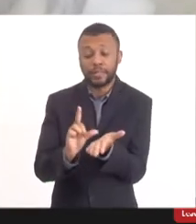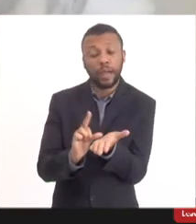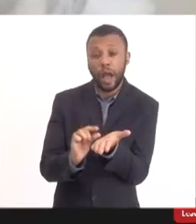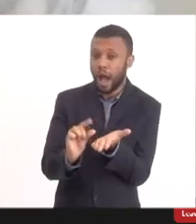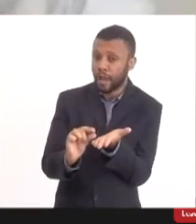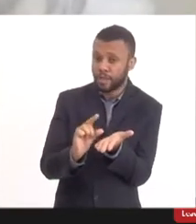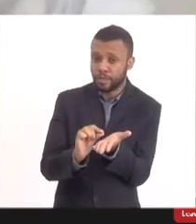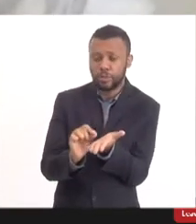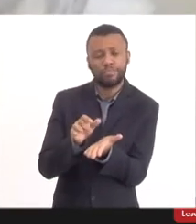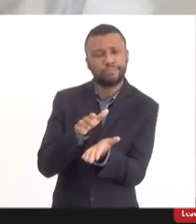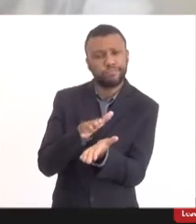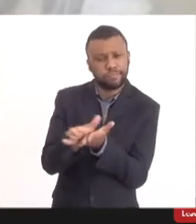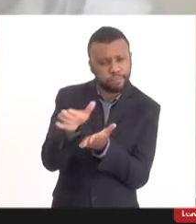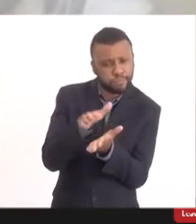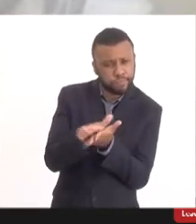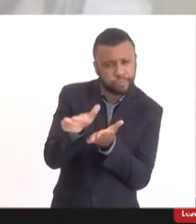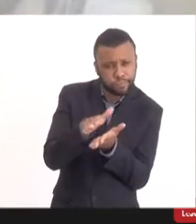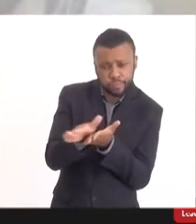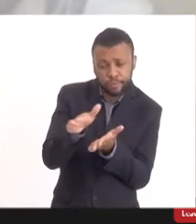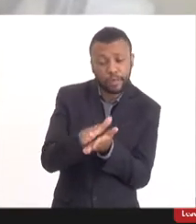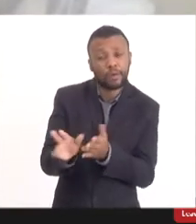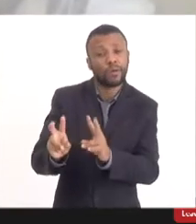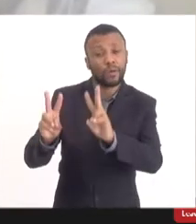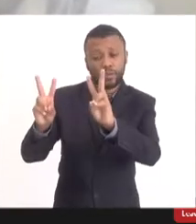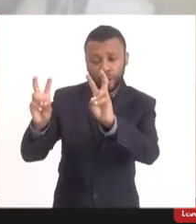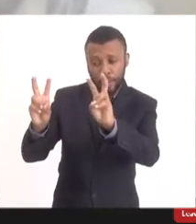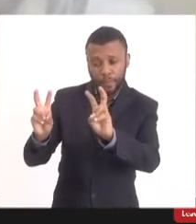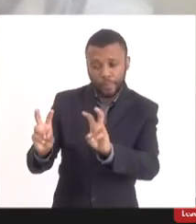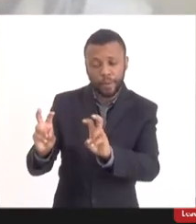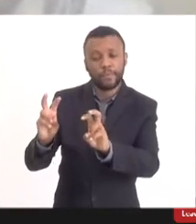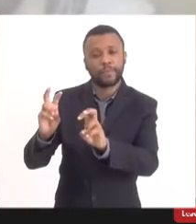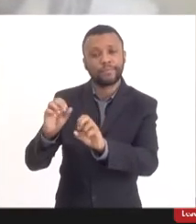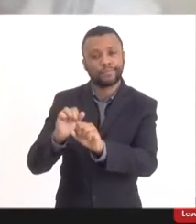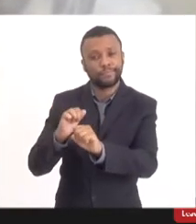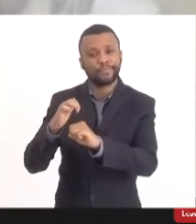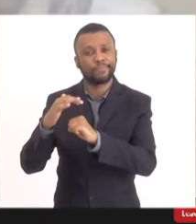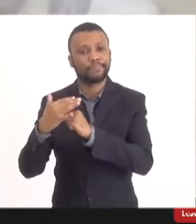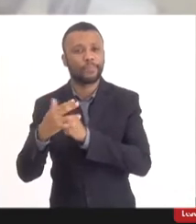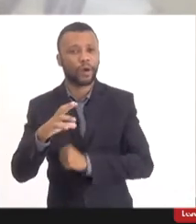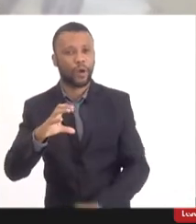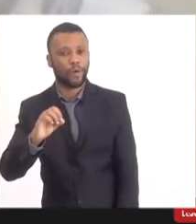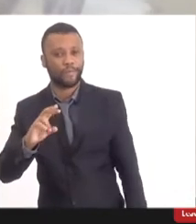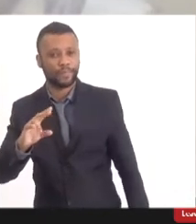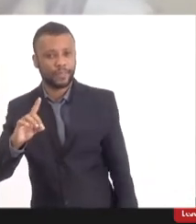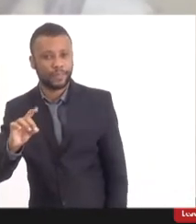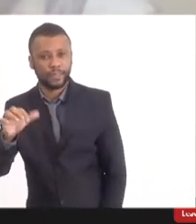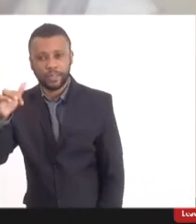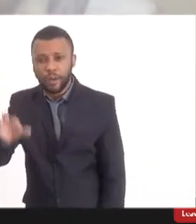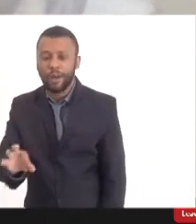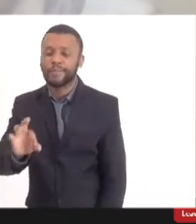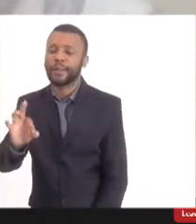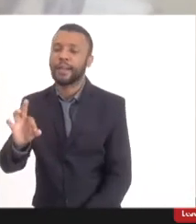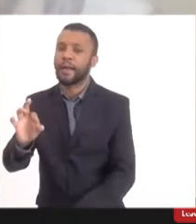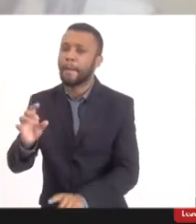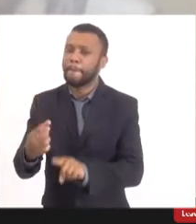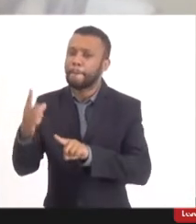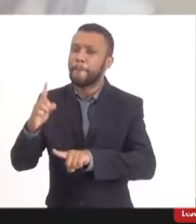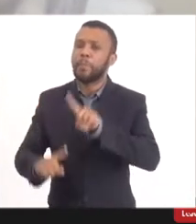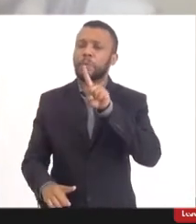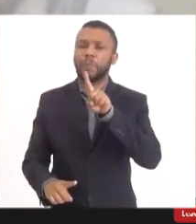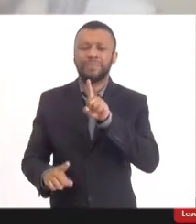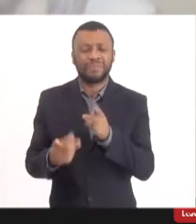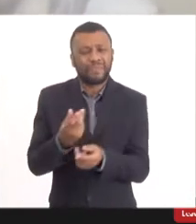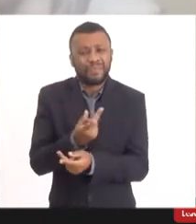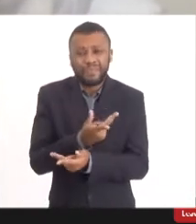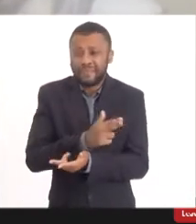em relação a COVID-19, eu acho que supera em muito, muitas doenças que a gente já tem ao longo